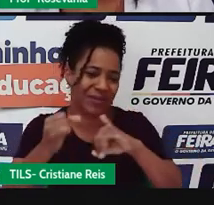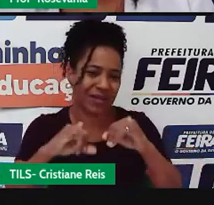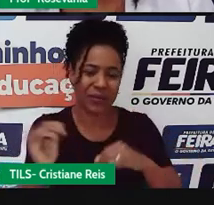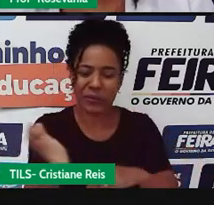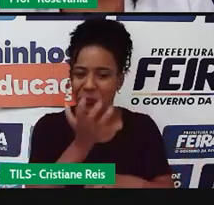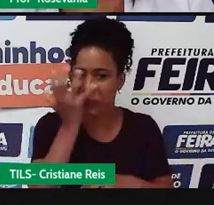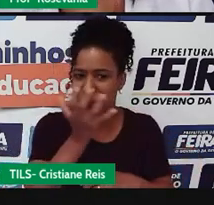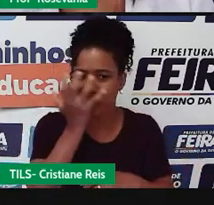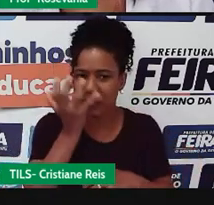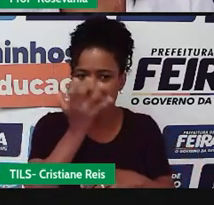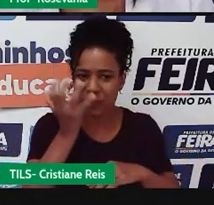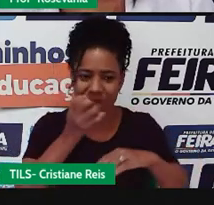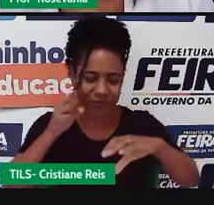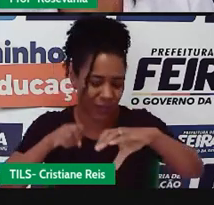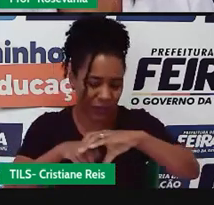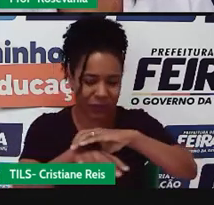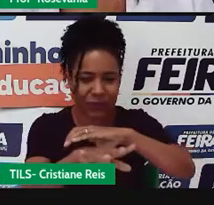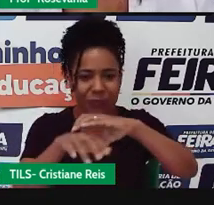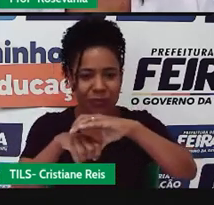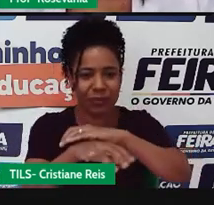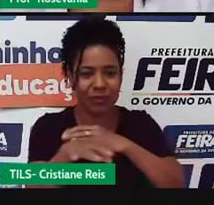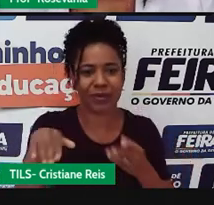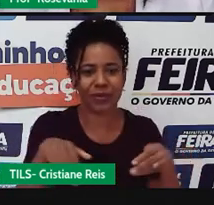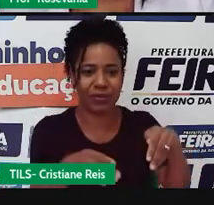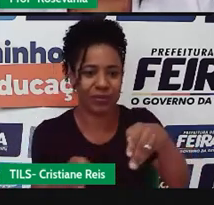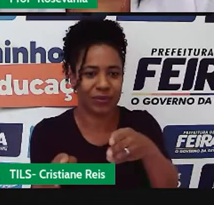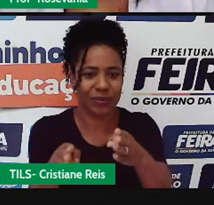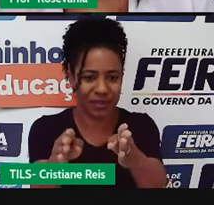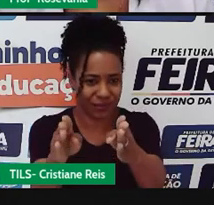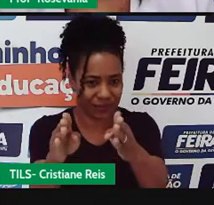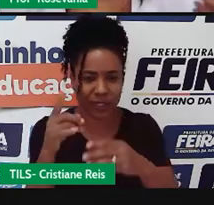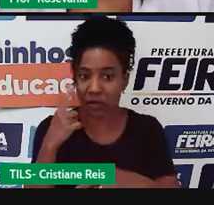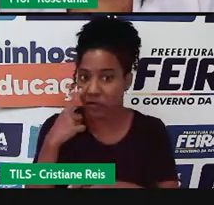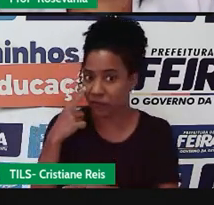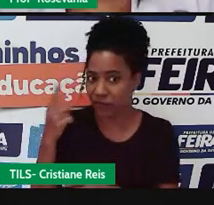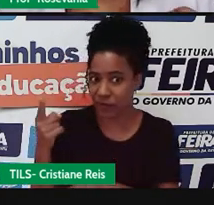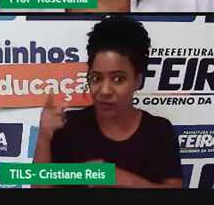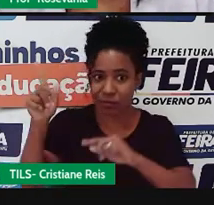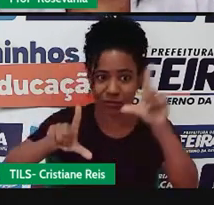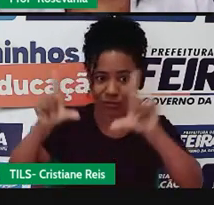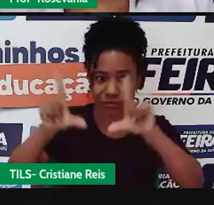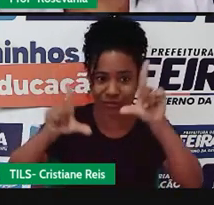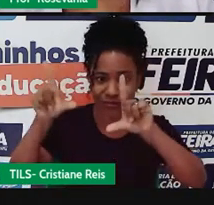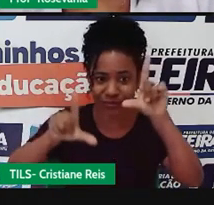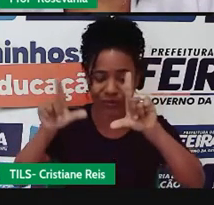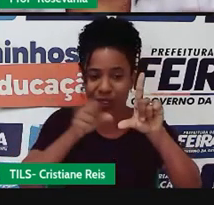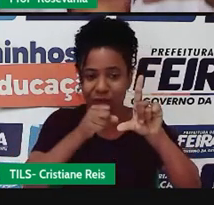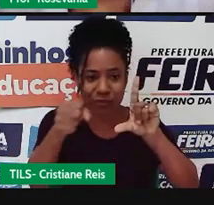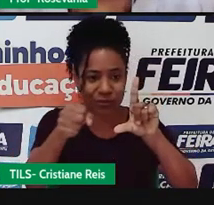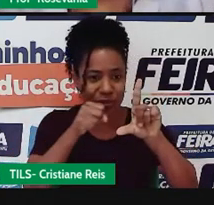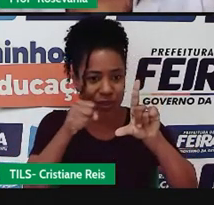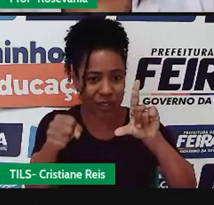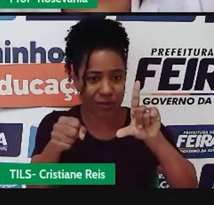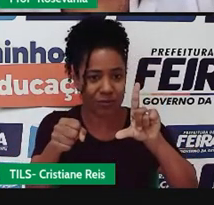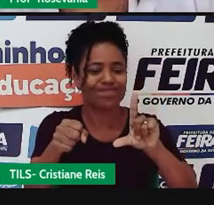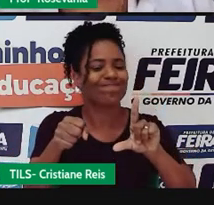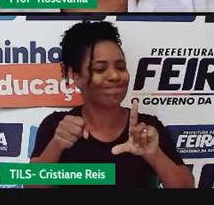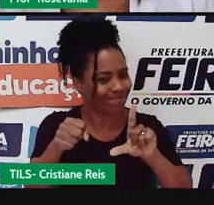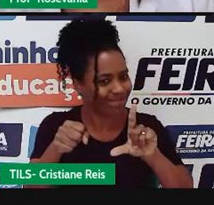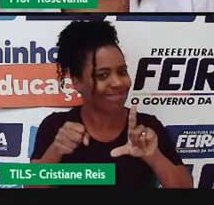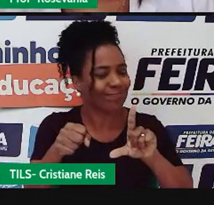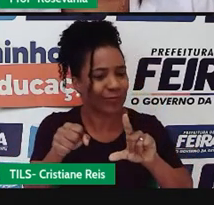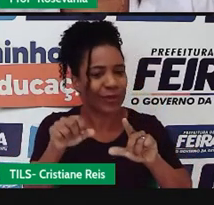tipo de tratamento nos rios. Quem assistiu o jornal esses dias aí, percebeu que o rio Tietê estava com espuma